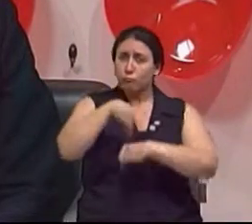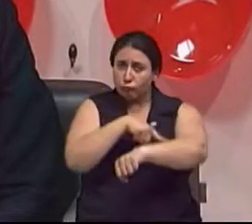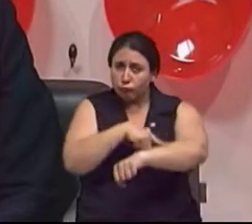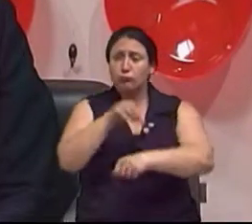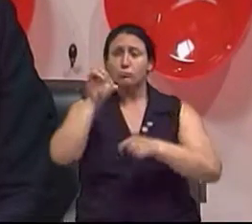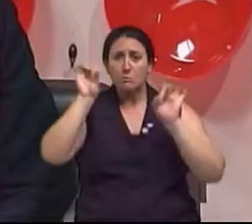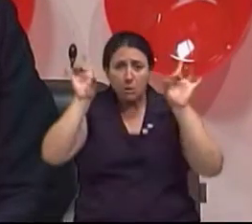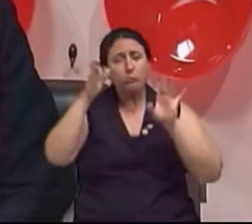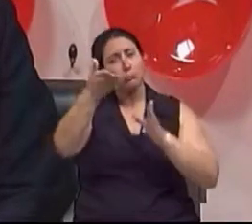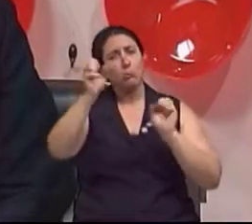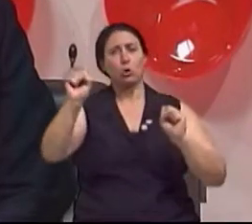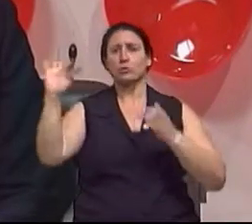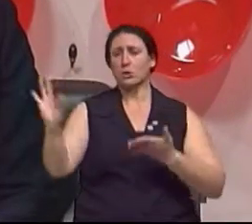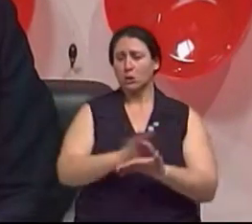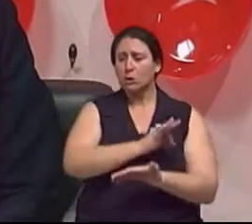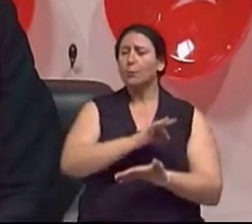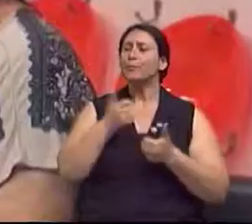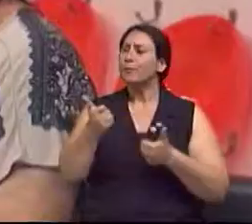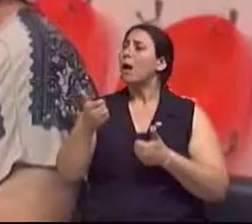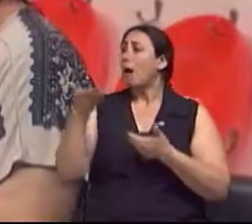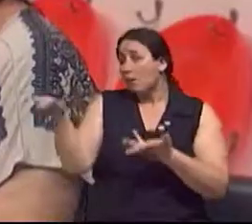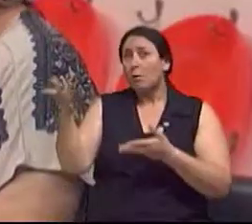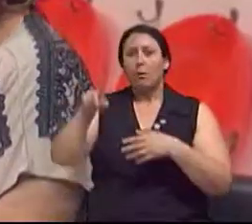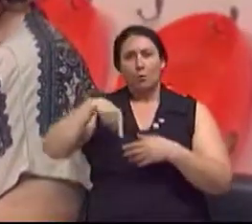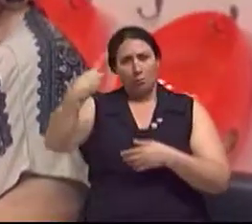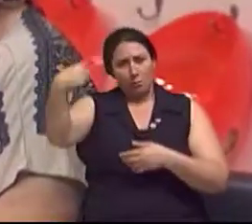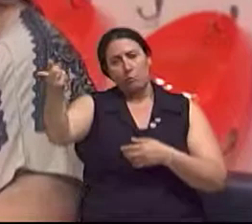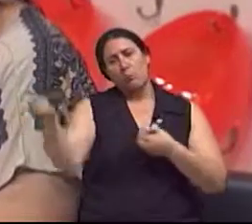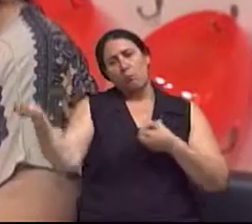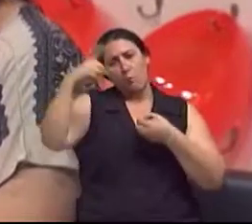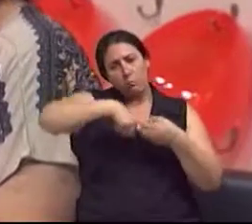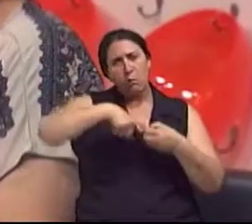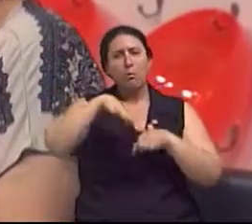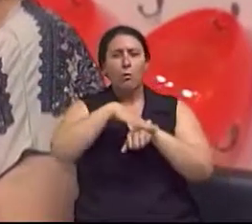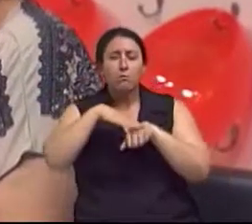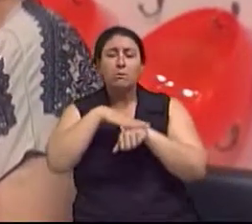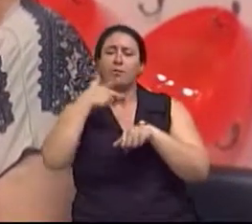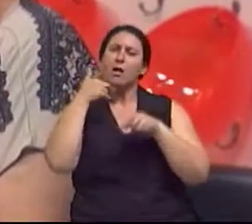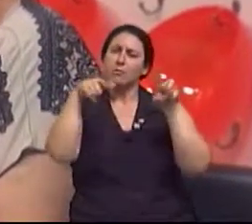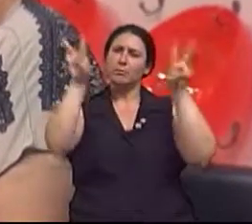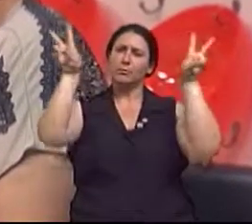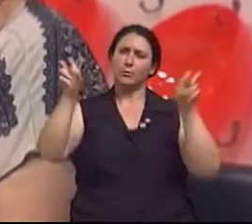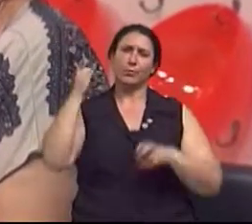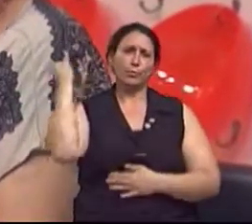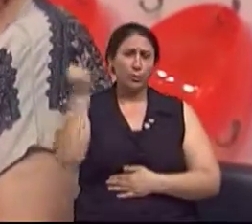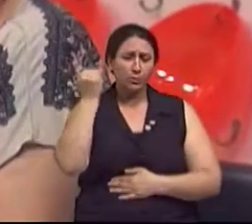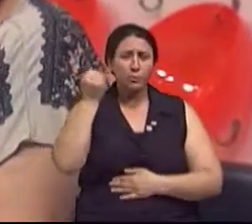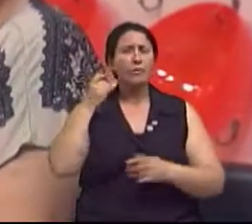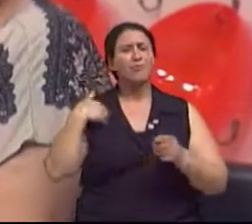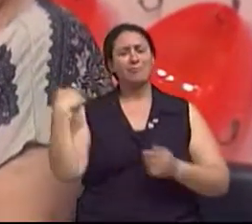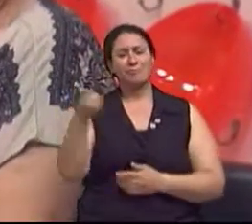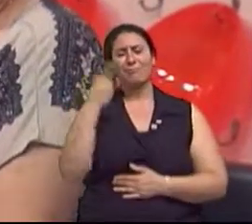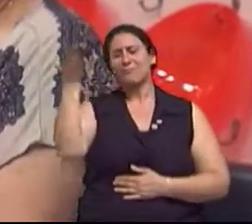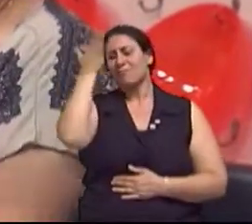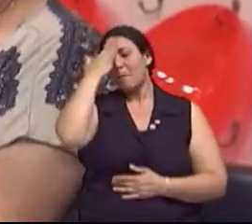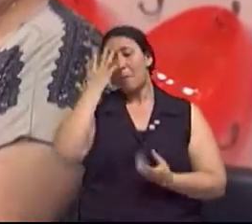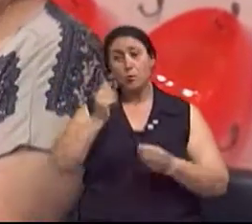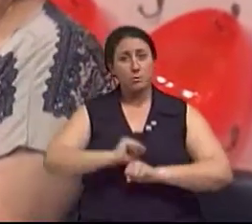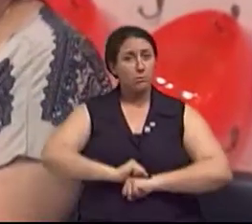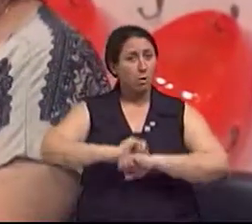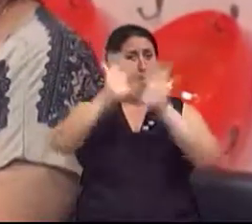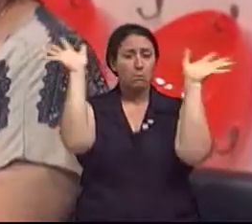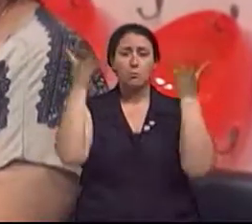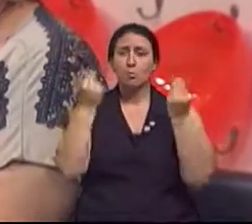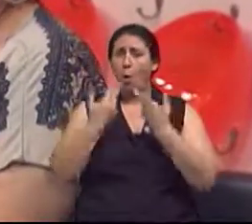terminou, né? A gente, claro, que vai voltar a falar nesse assunto, é um assunto importantíssimo. Temos certeza que trouxemos muitos esclarecimentos